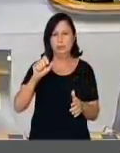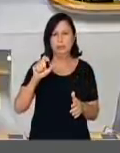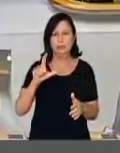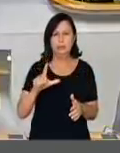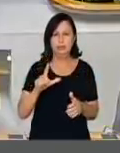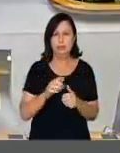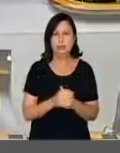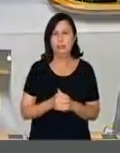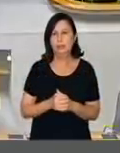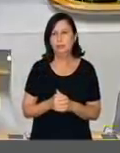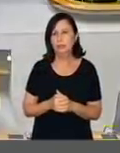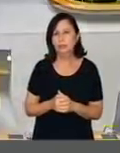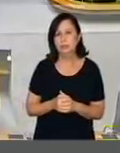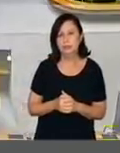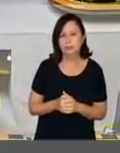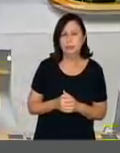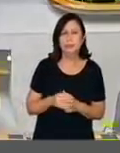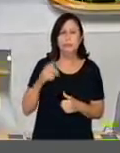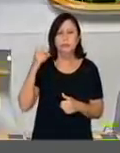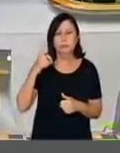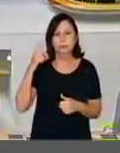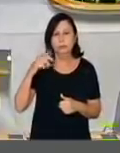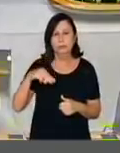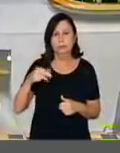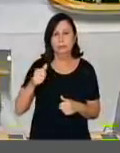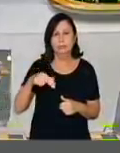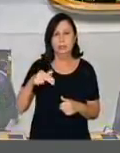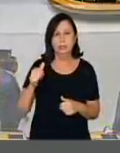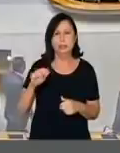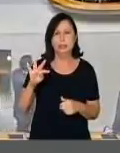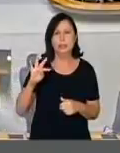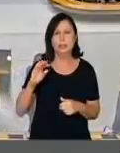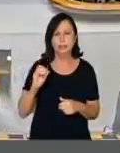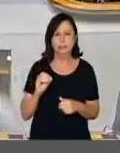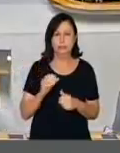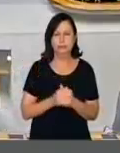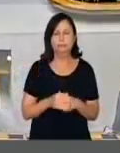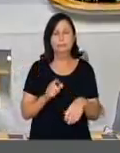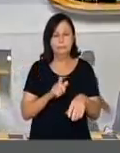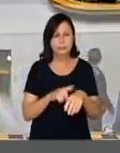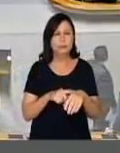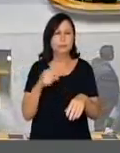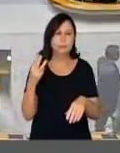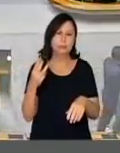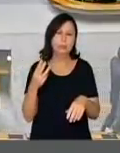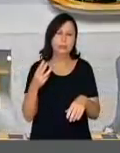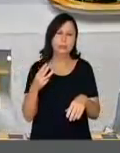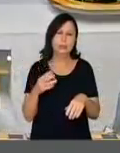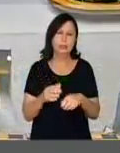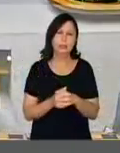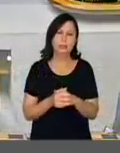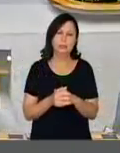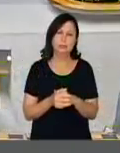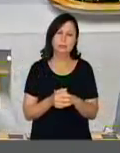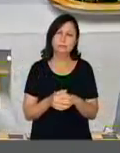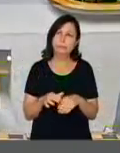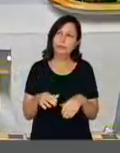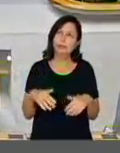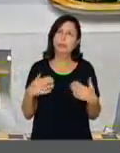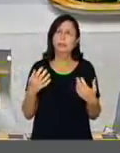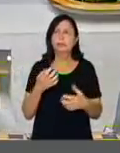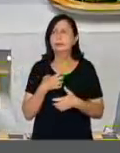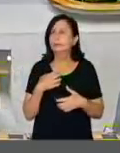O eterno presidente, deputado Manato. Senhor presidente, incorpora meu tempo que eu estava inscrito, três minutos. Senhor presidente, eu fico impressionado